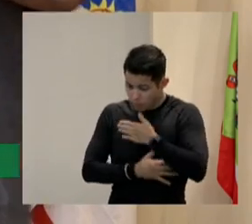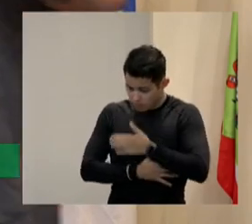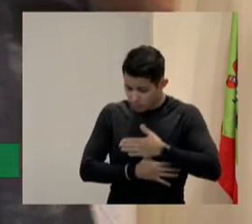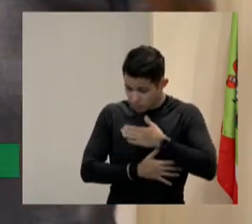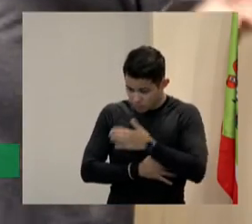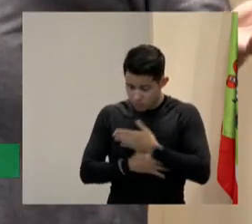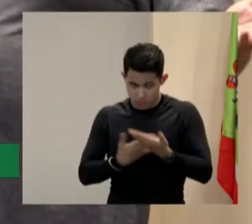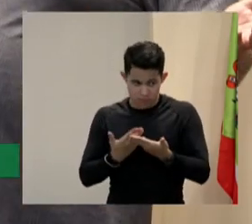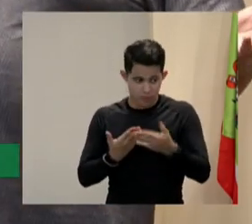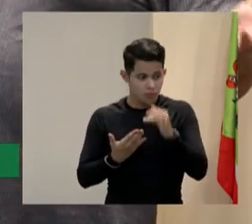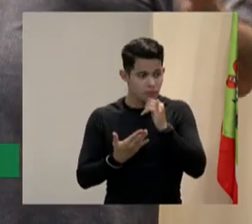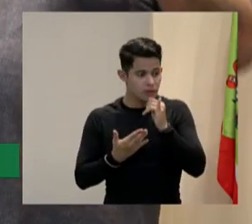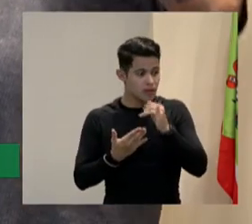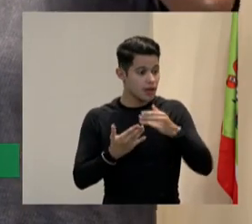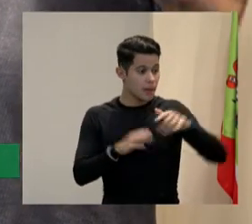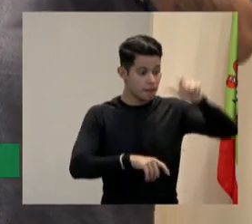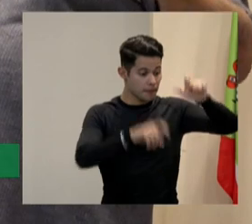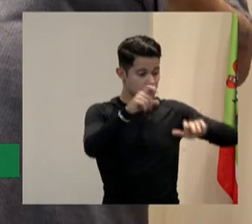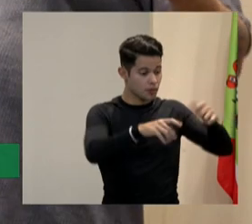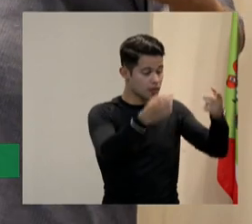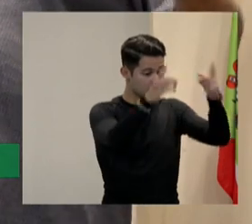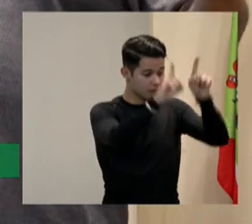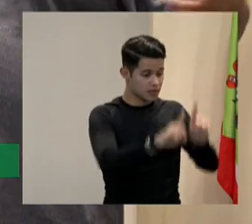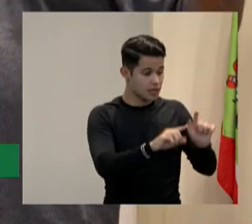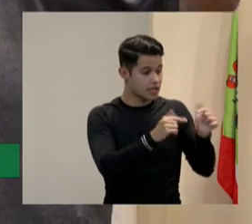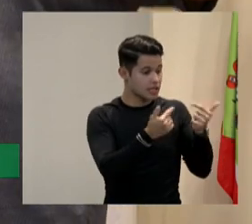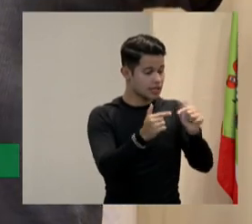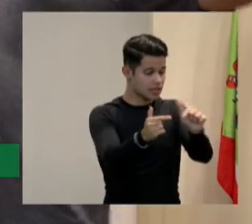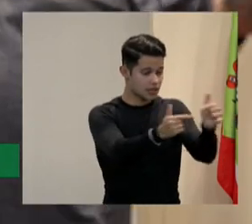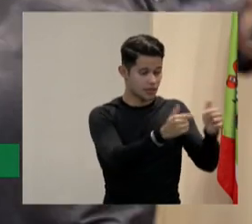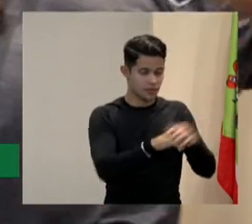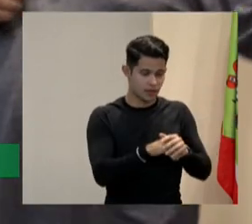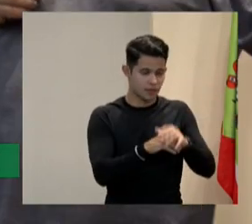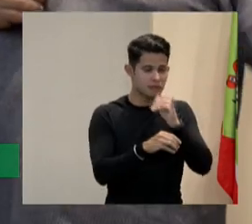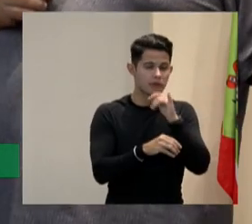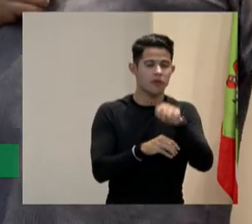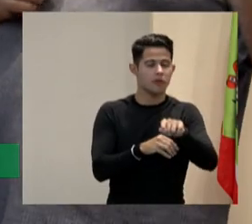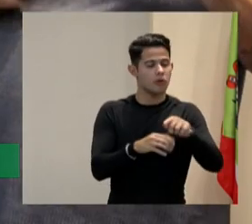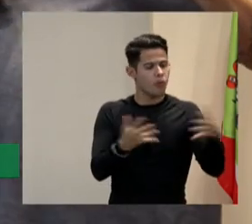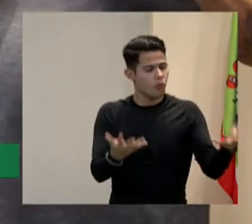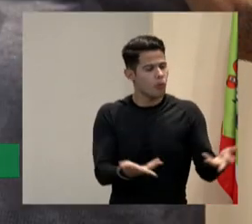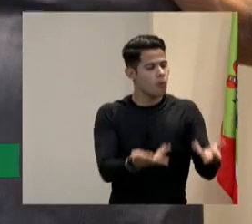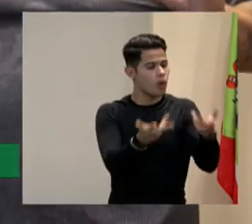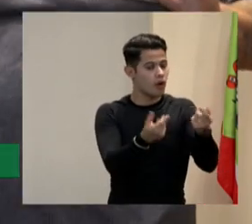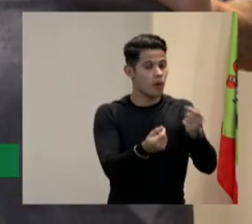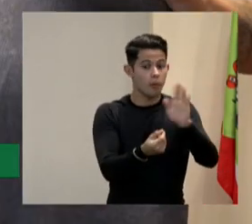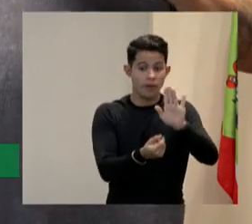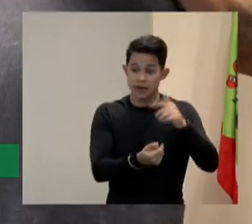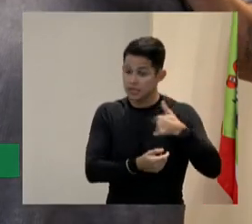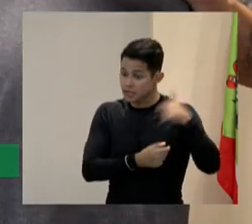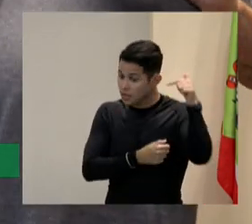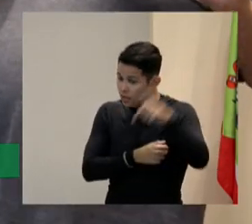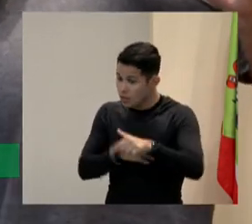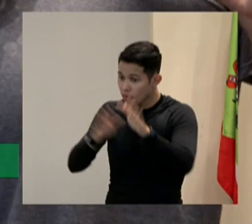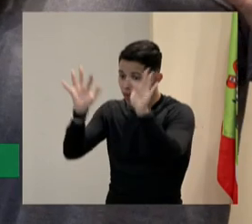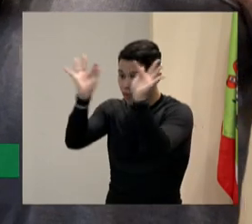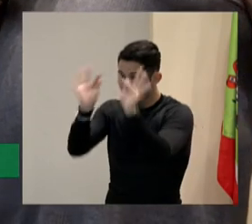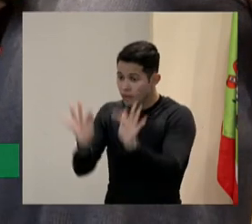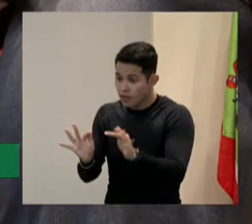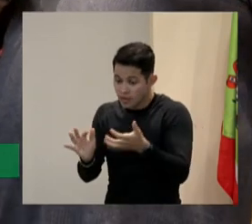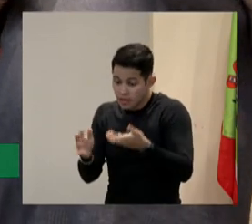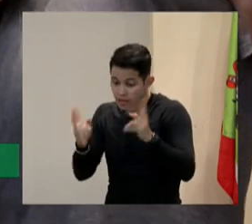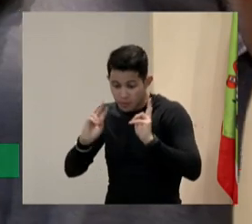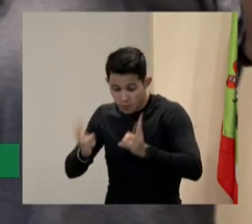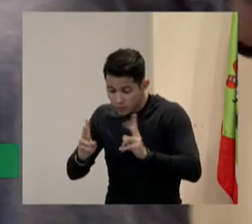com a pessoa que não tem deficiência a gente às vezes acha pô mas você tem um baita talento tá mas eu estou feliz aqui eu quero continuar aqui